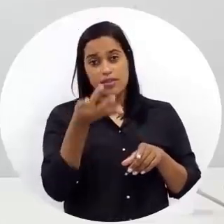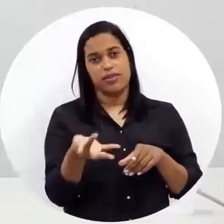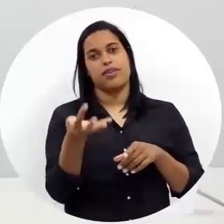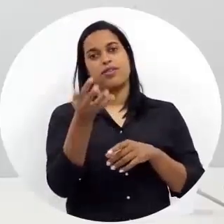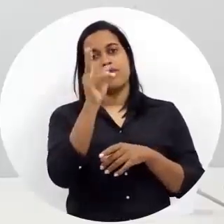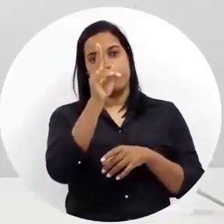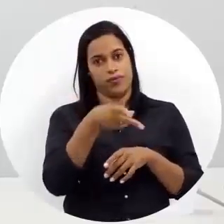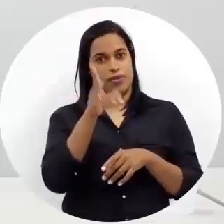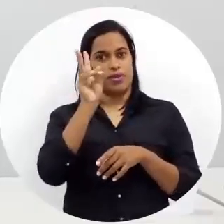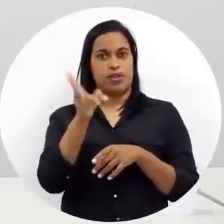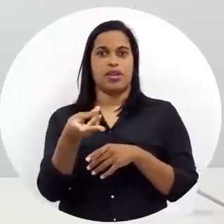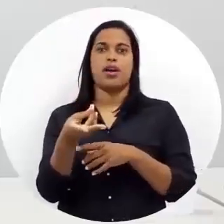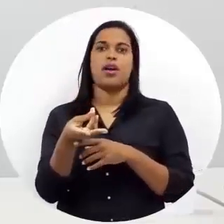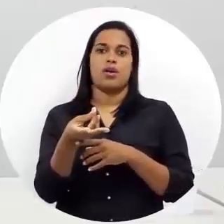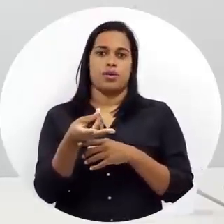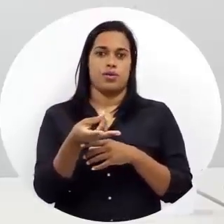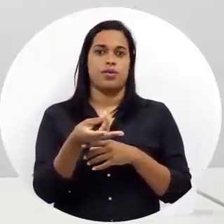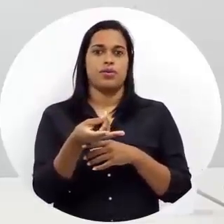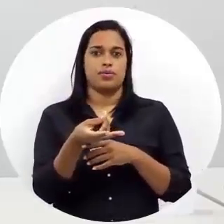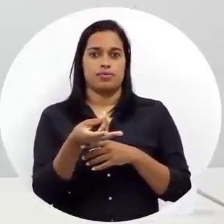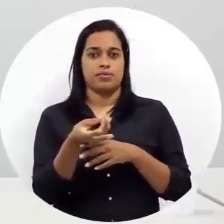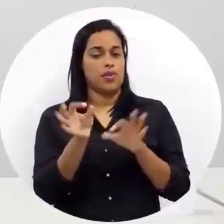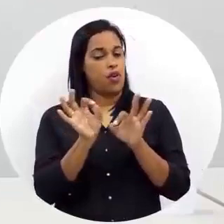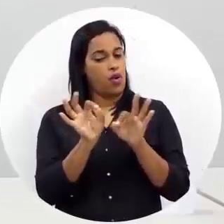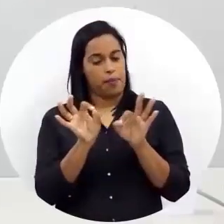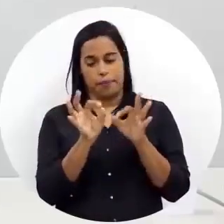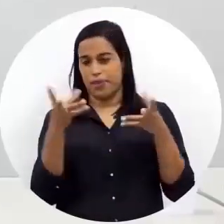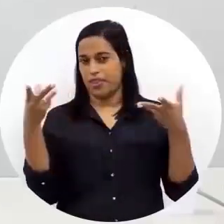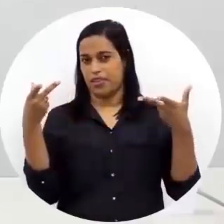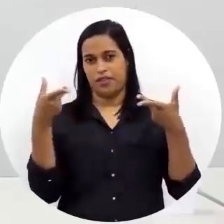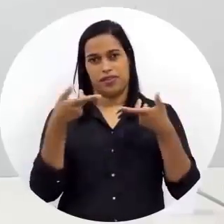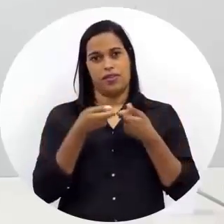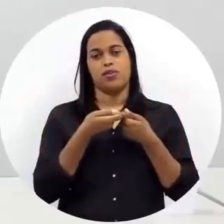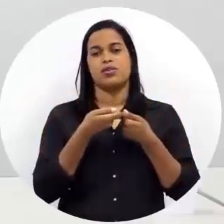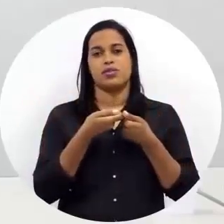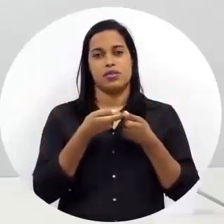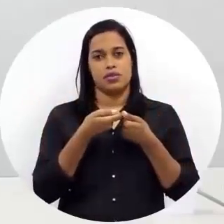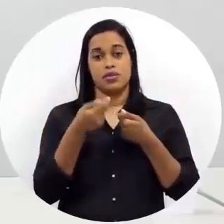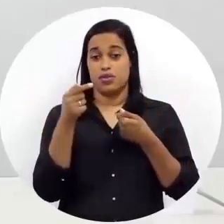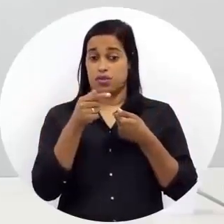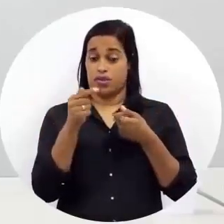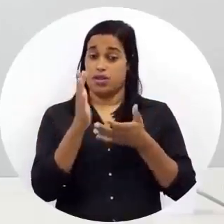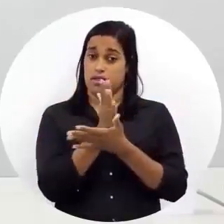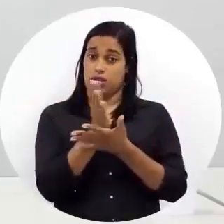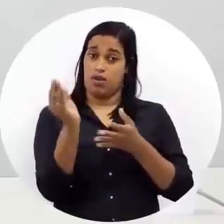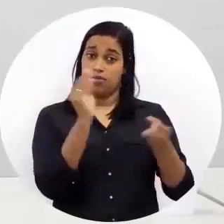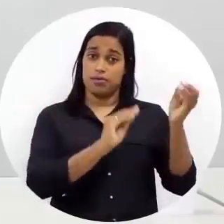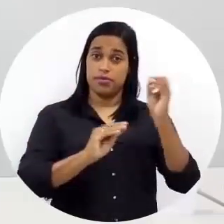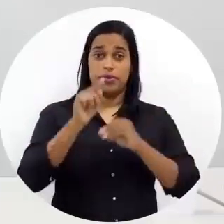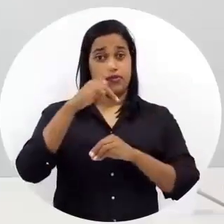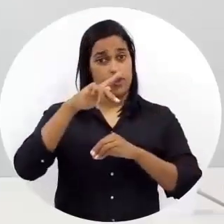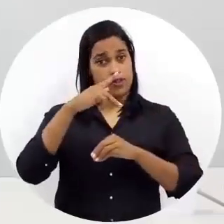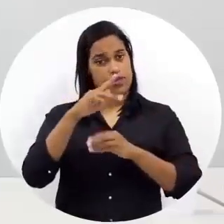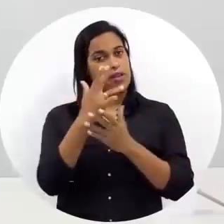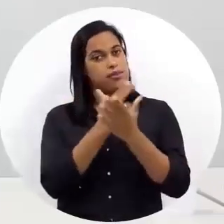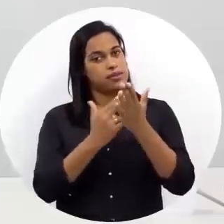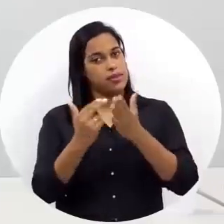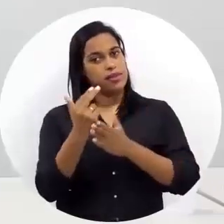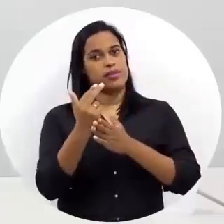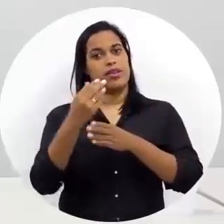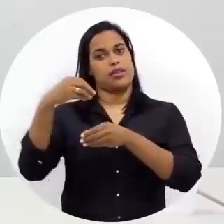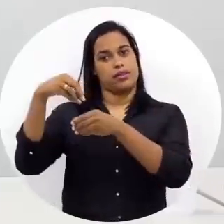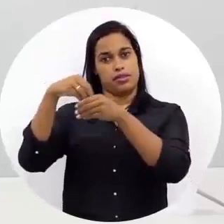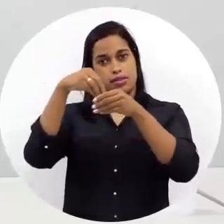telhado verde, né? Então, assim, é um efeito belíssimo, né? Então, são esses artifícios que você, designer